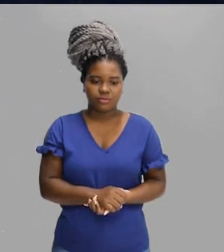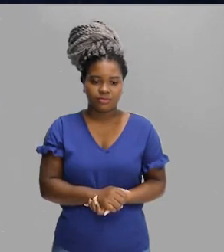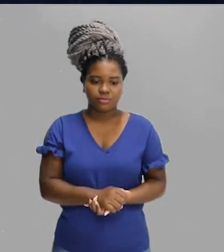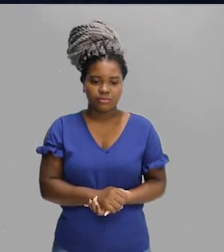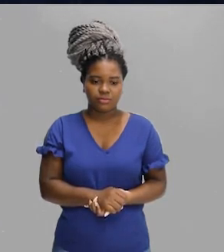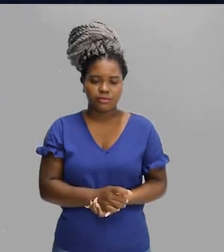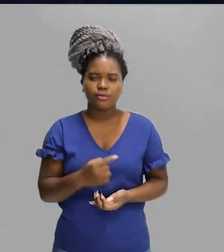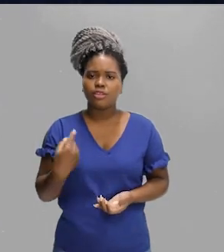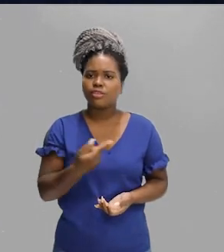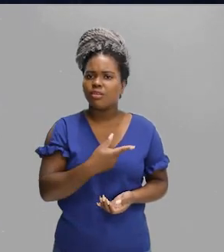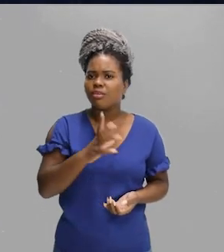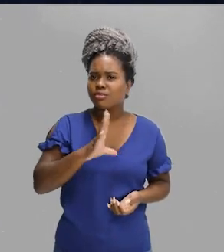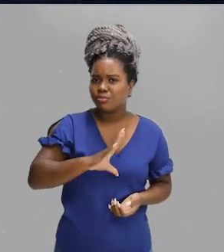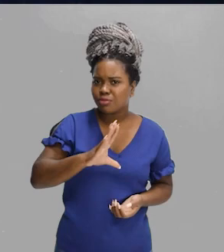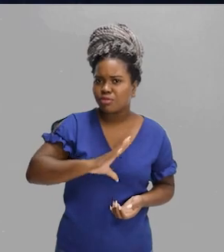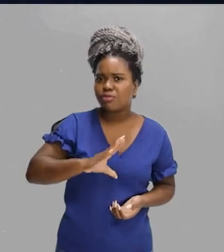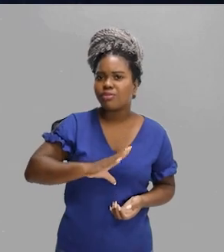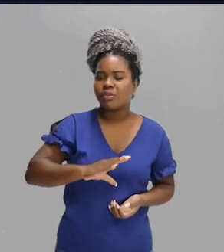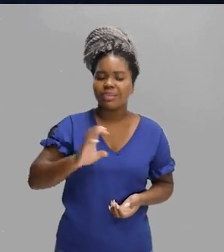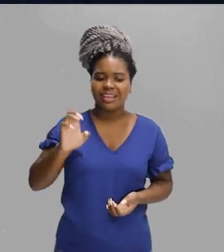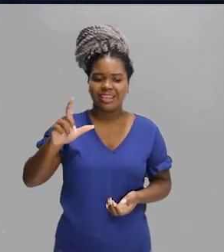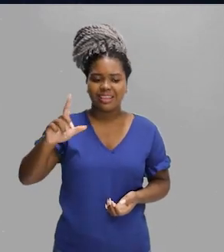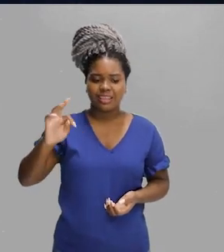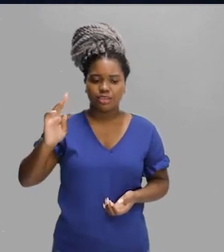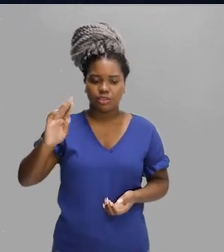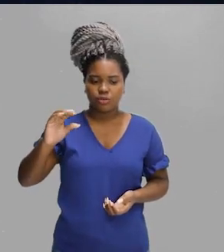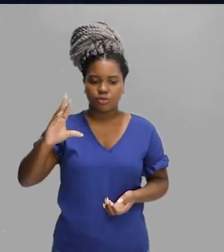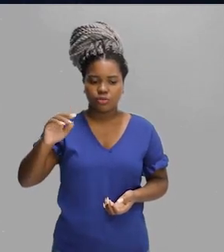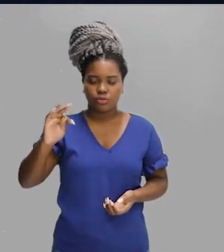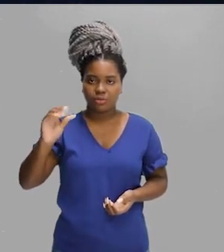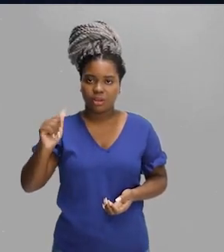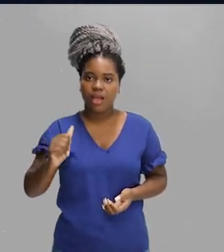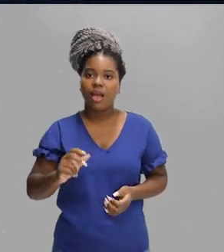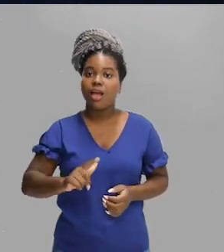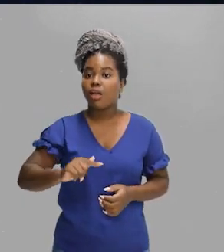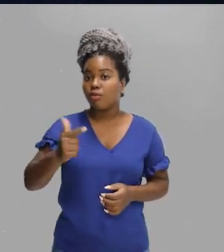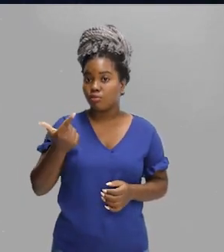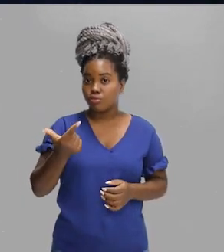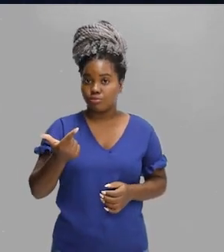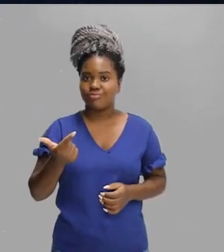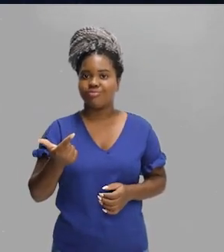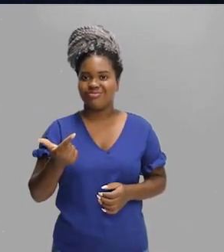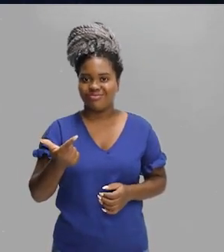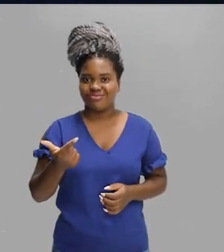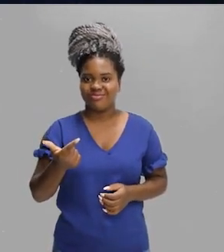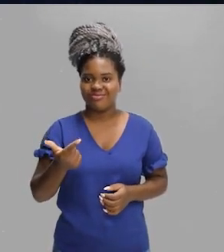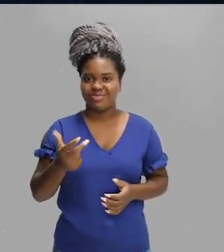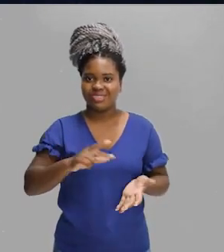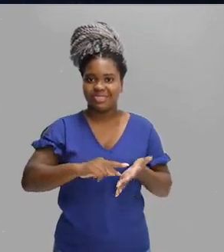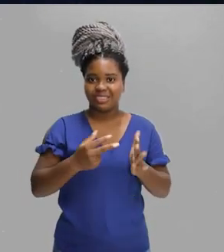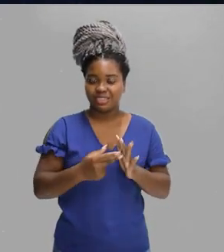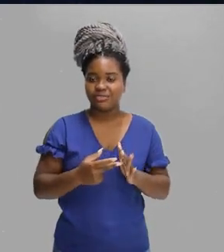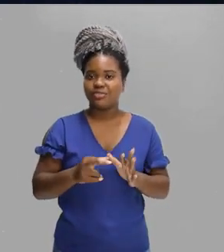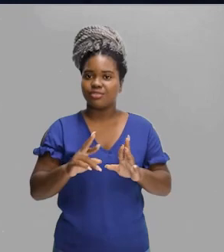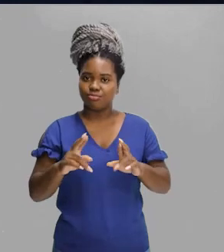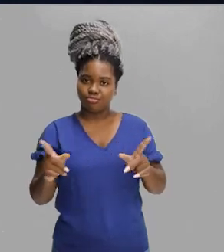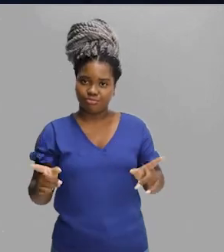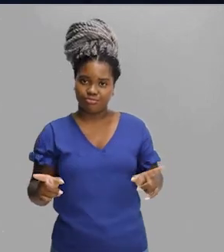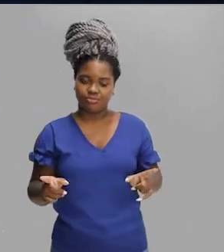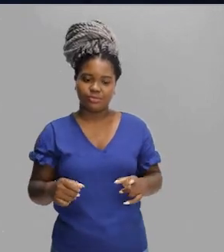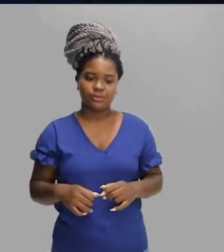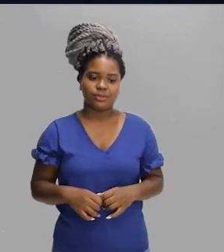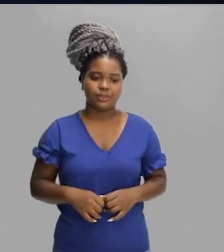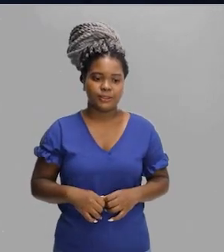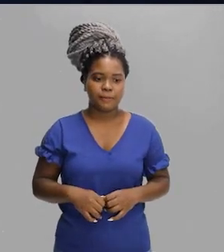Para nós, em português, eletrocutar é outra coisa. Alguém que recebe uma carga exagerada de eletricidade. Então, ela morre eletrocutada.